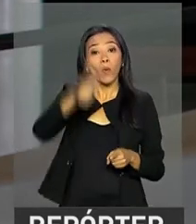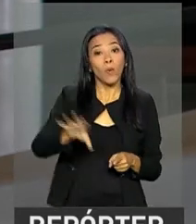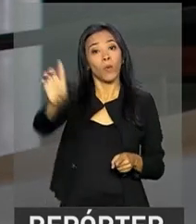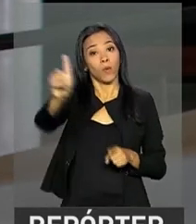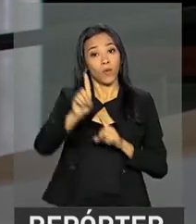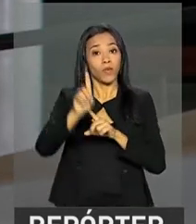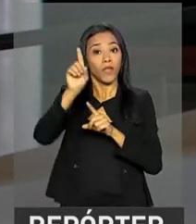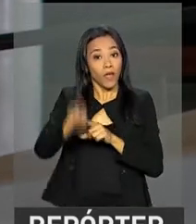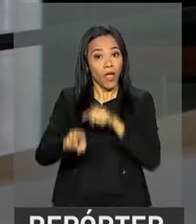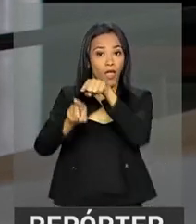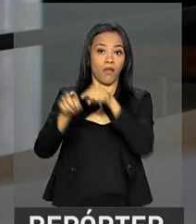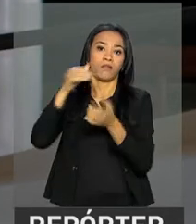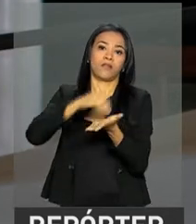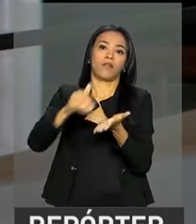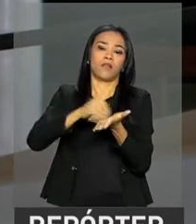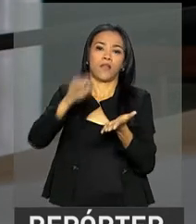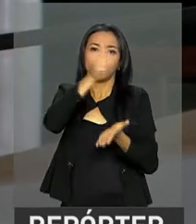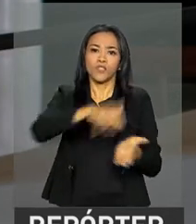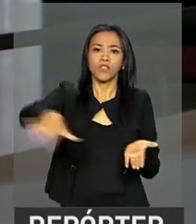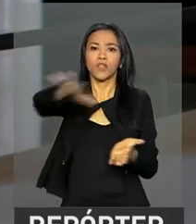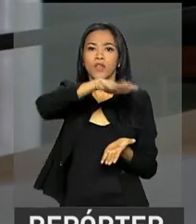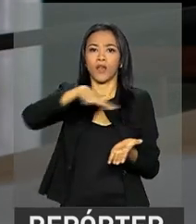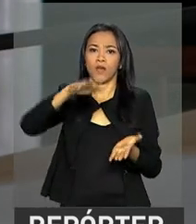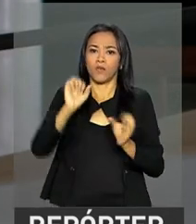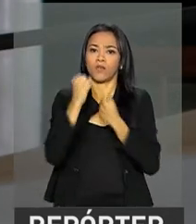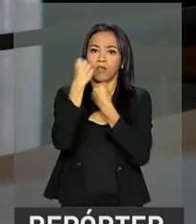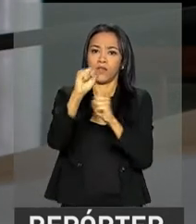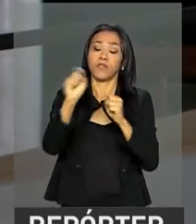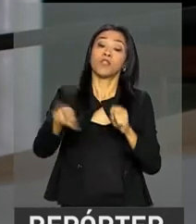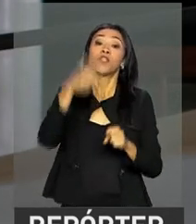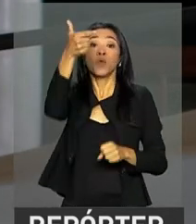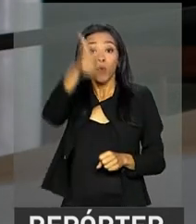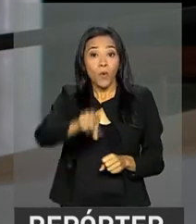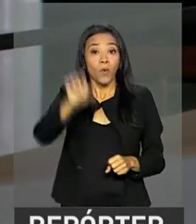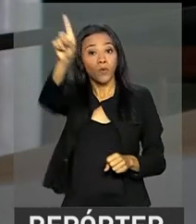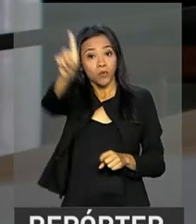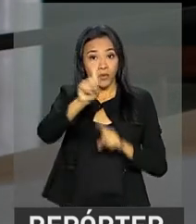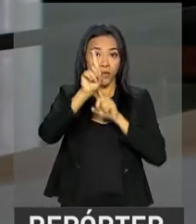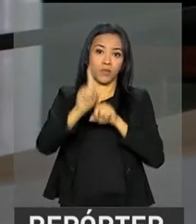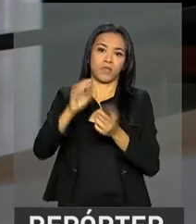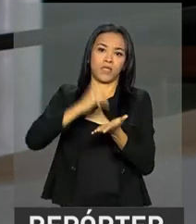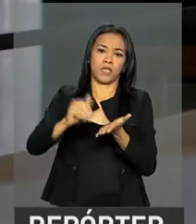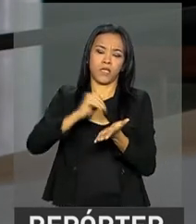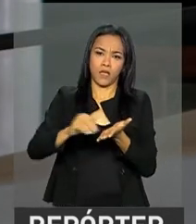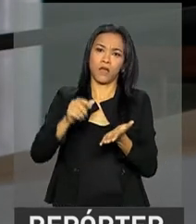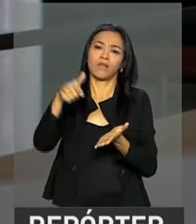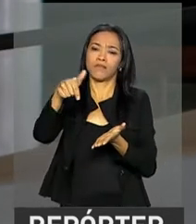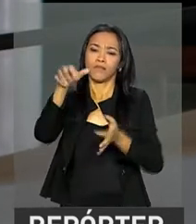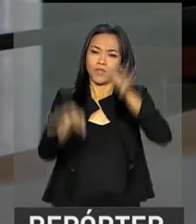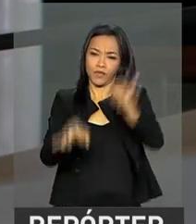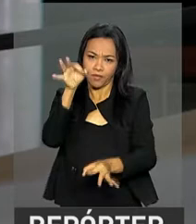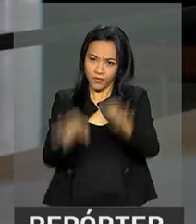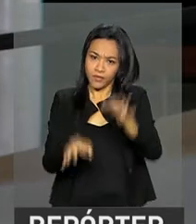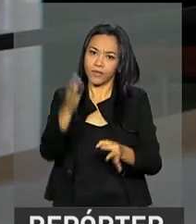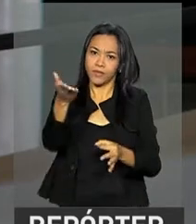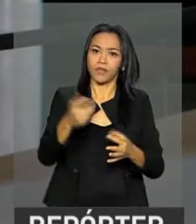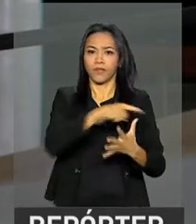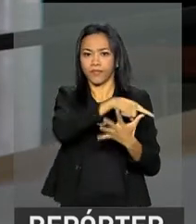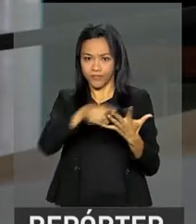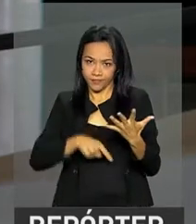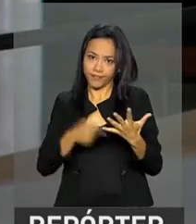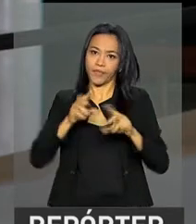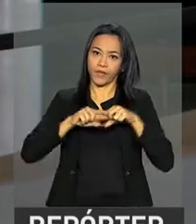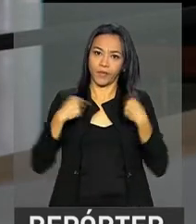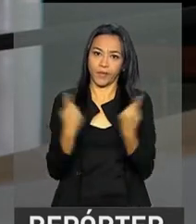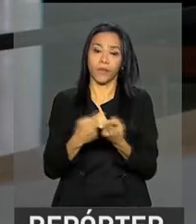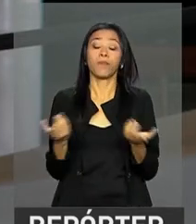secretário-geral do Ministério da Defesa, e ainda com José Levi, secretário-executivo do Ministério da Justiça e da Segurança Pública. Depois,